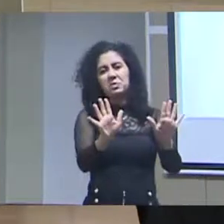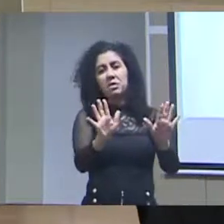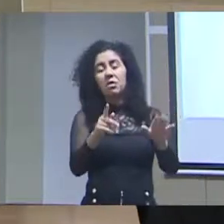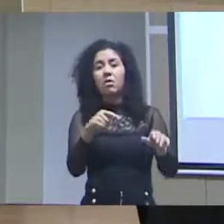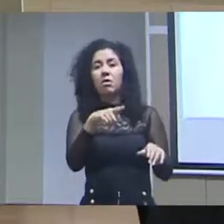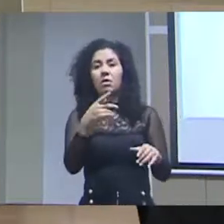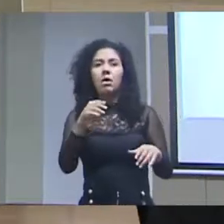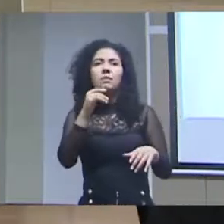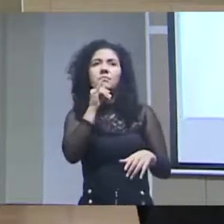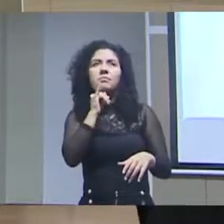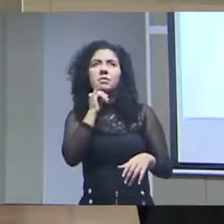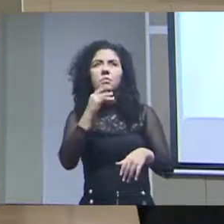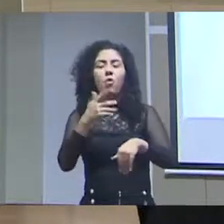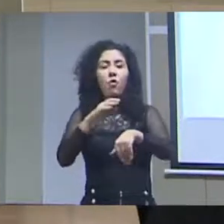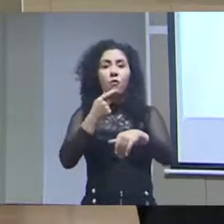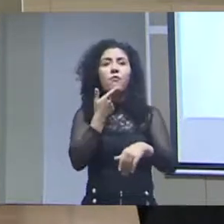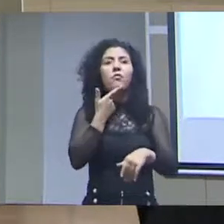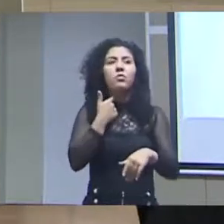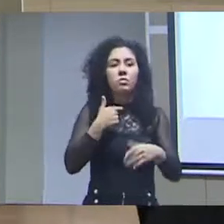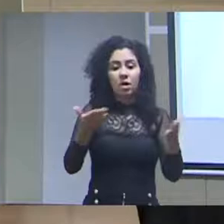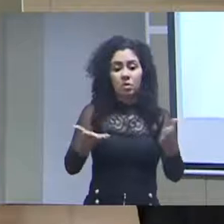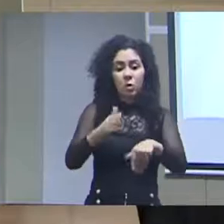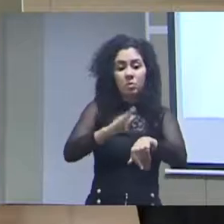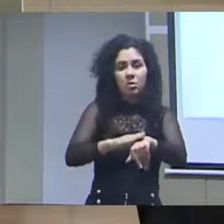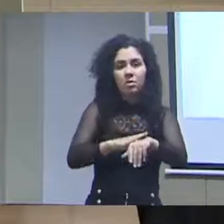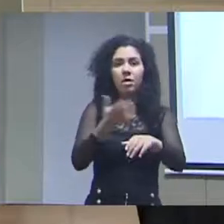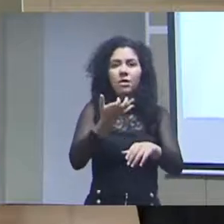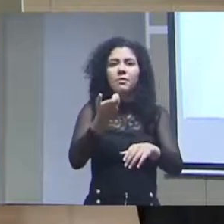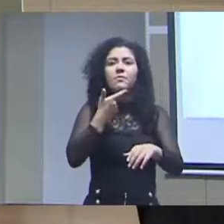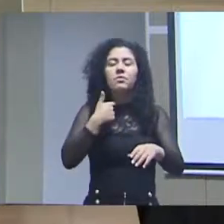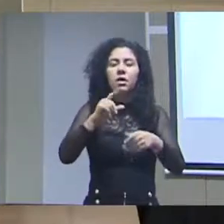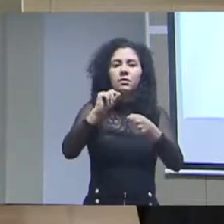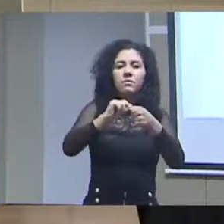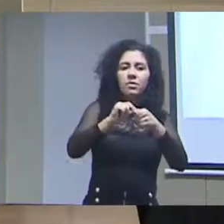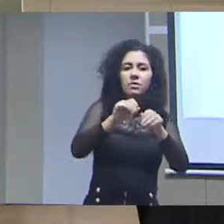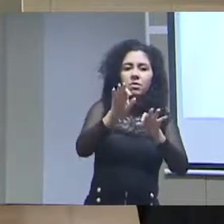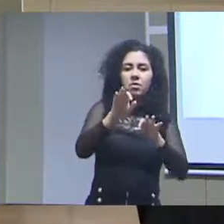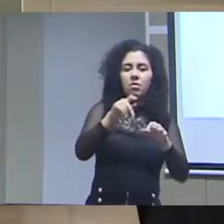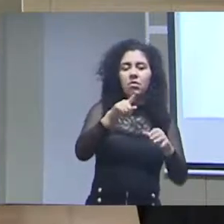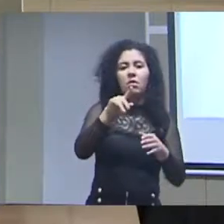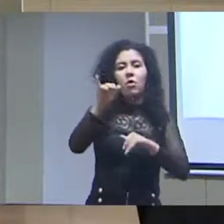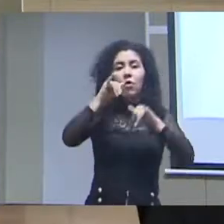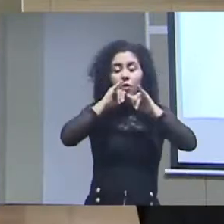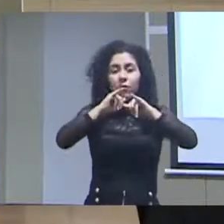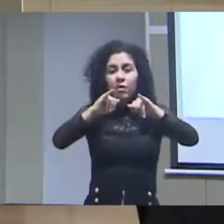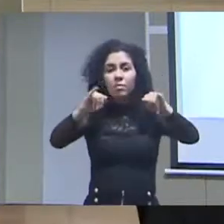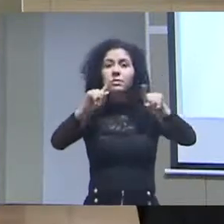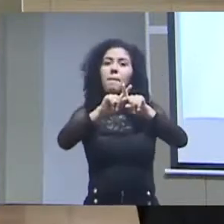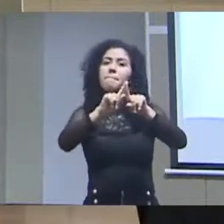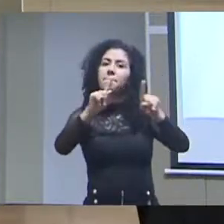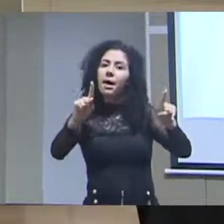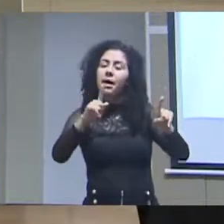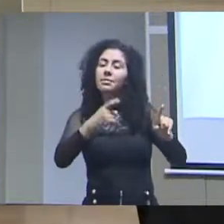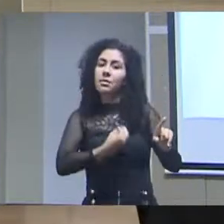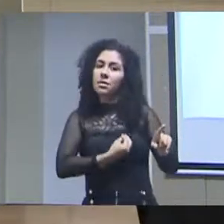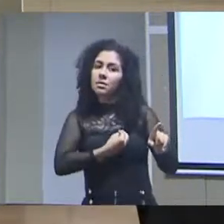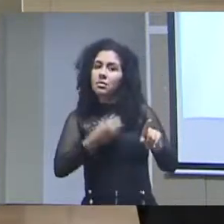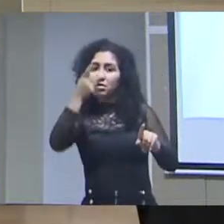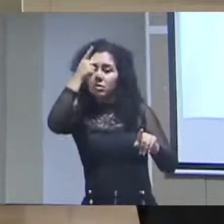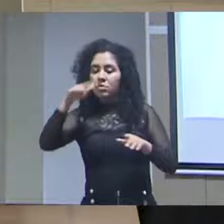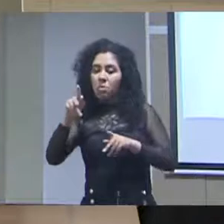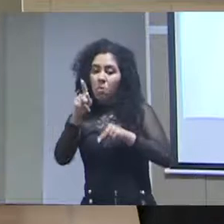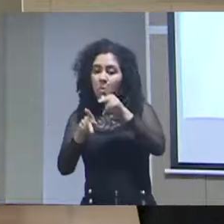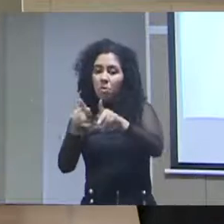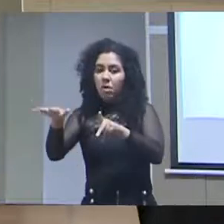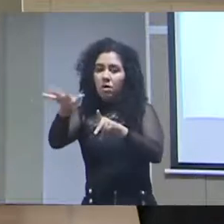esteja com a vontade, naquele momento, de fazer uso desses dados para encontrar esse tipo de informação. Mas existe uma população que tem esse interesse.